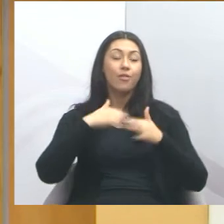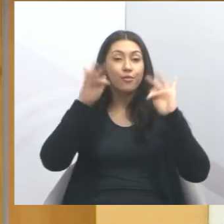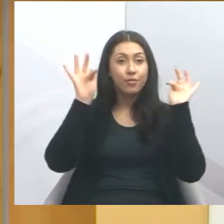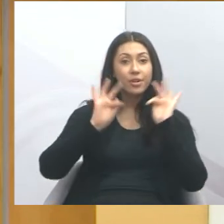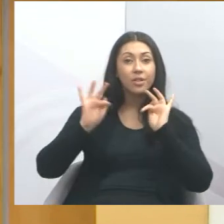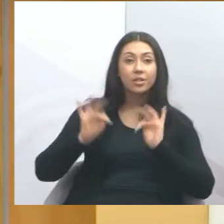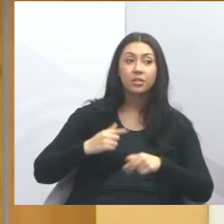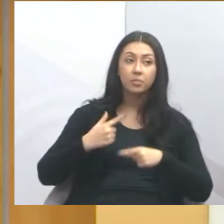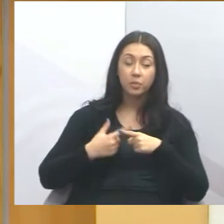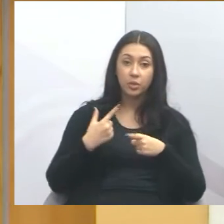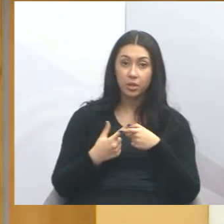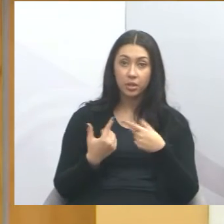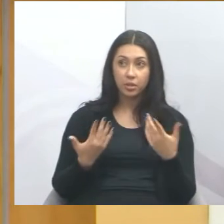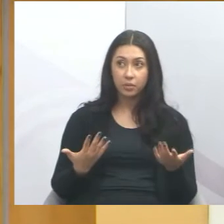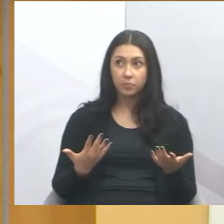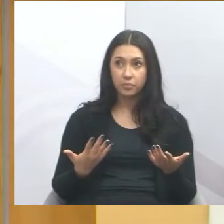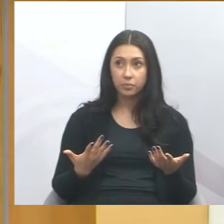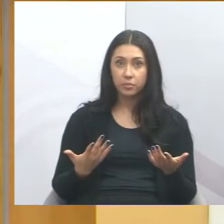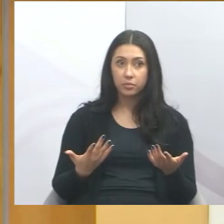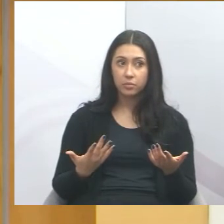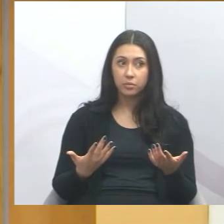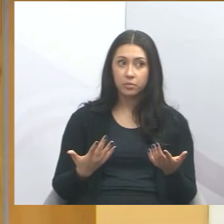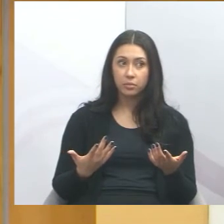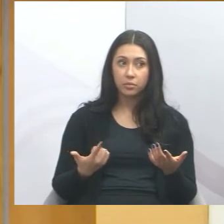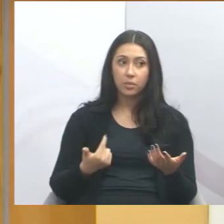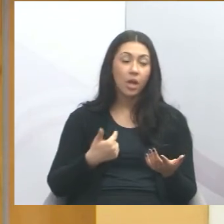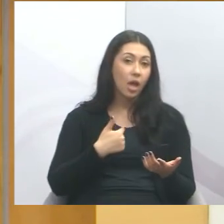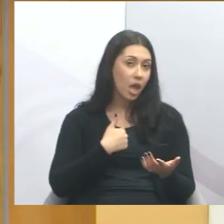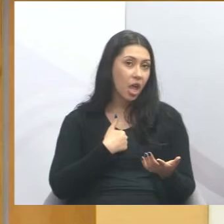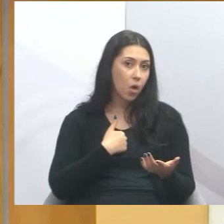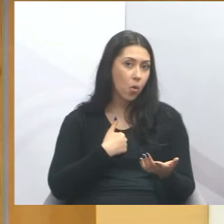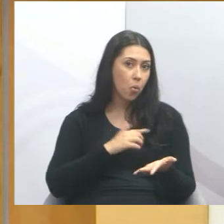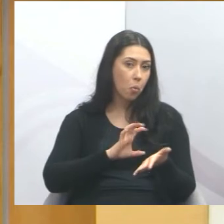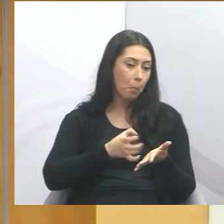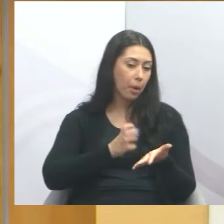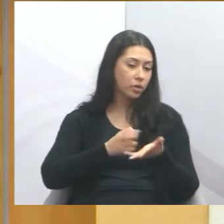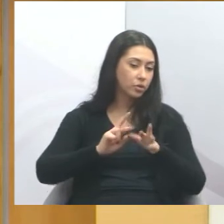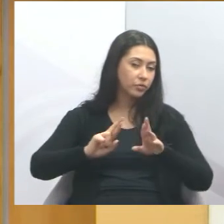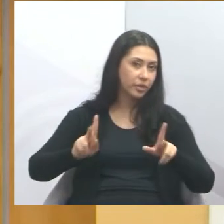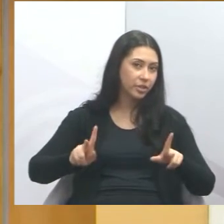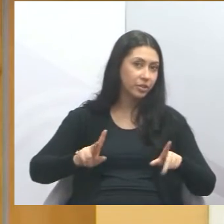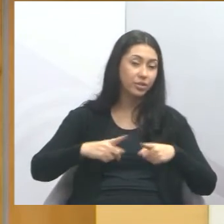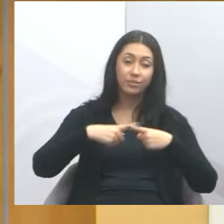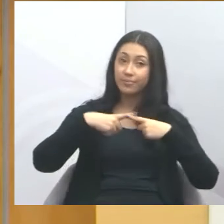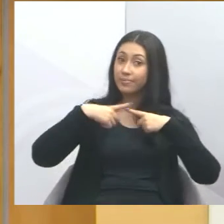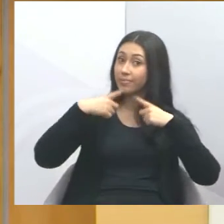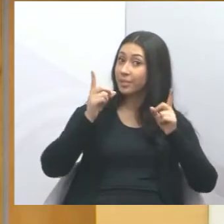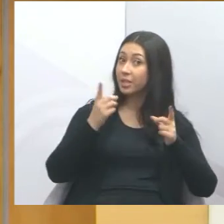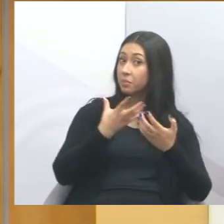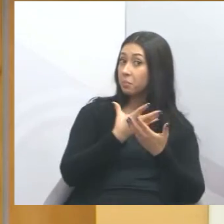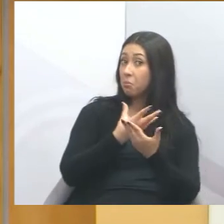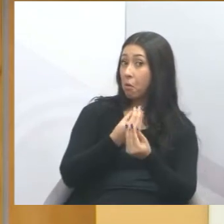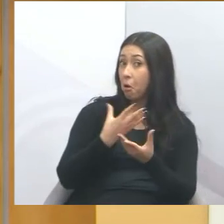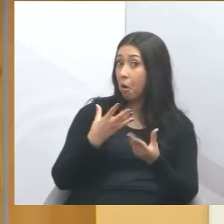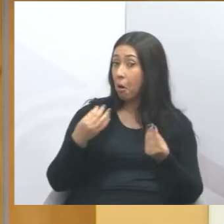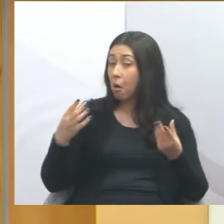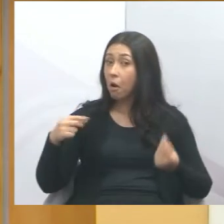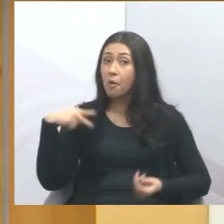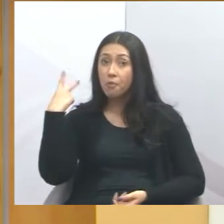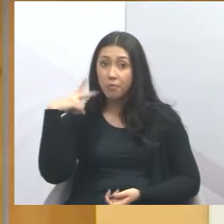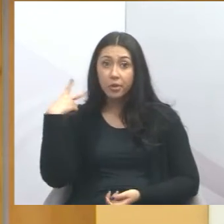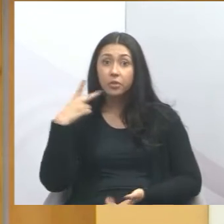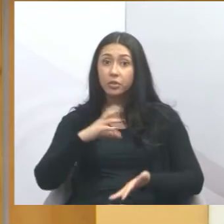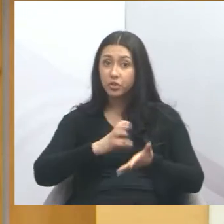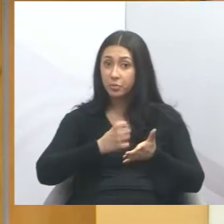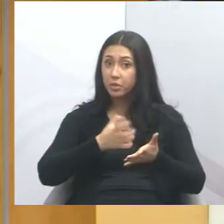contente, porque eu sou considerado um vereador de oposição, mas vários vereadores do governo,